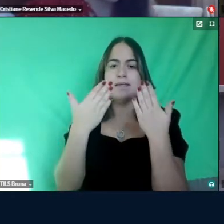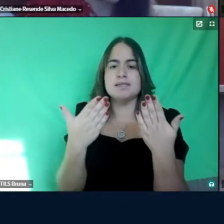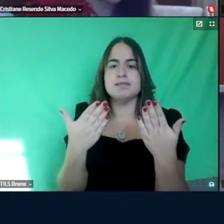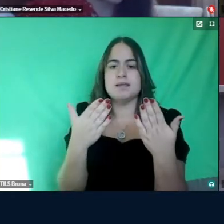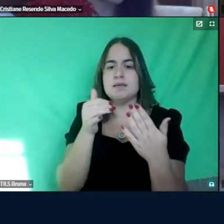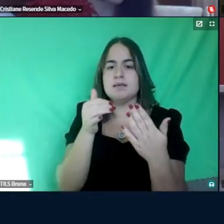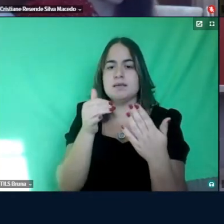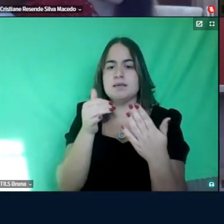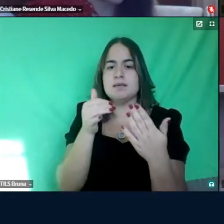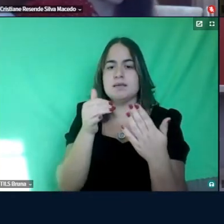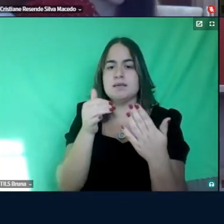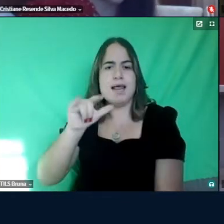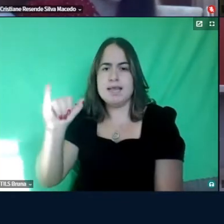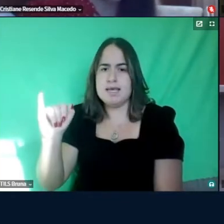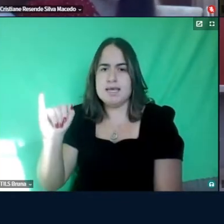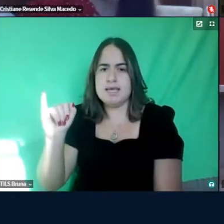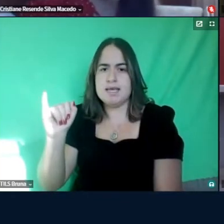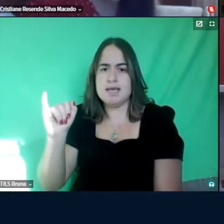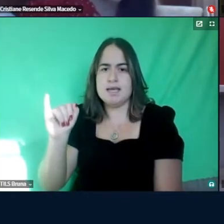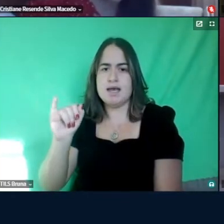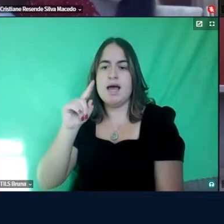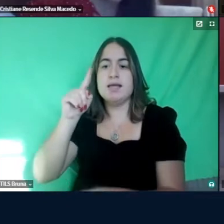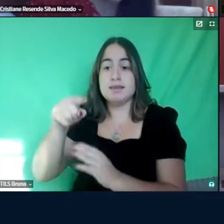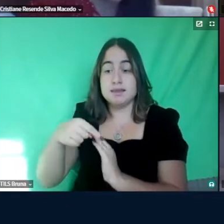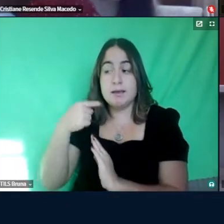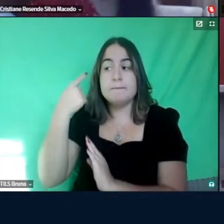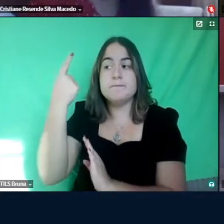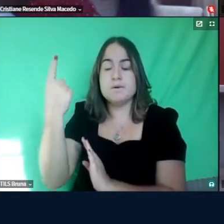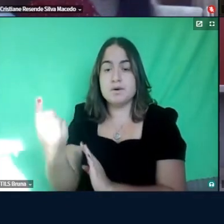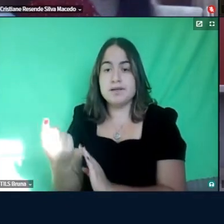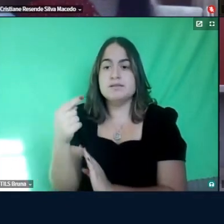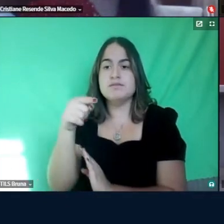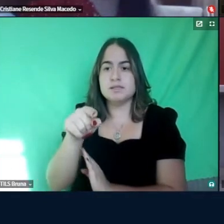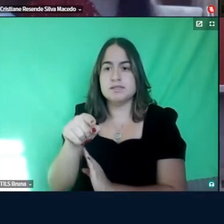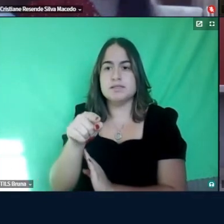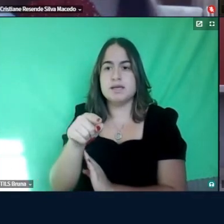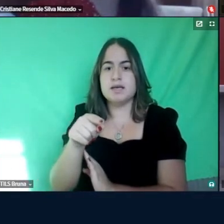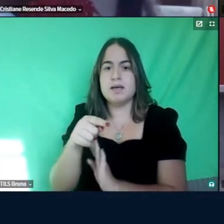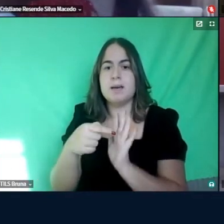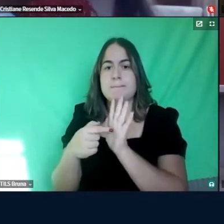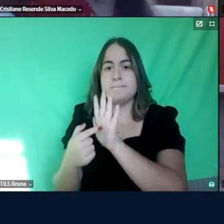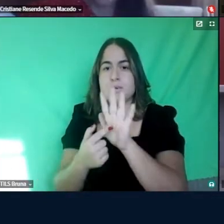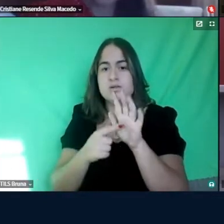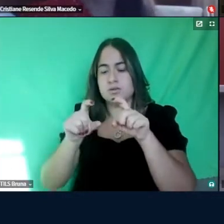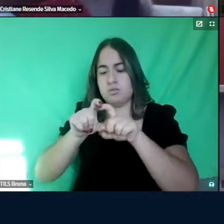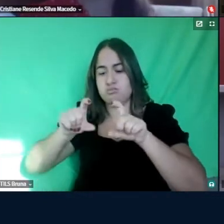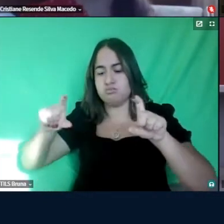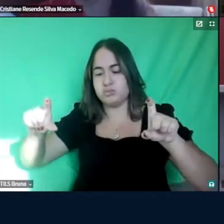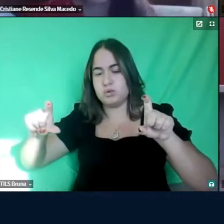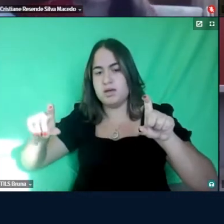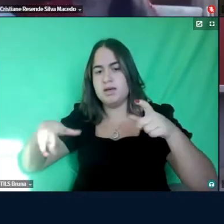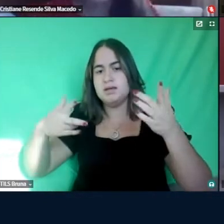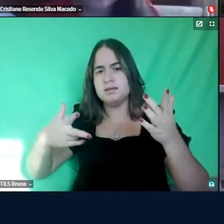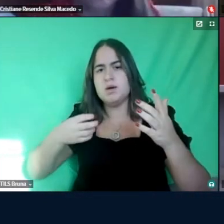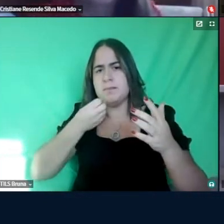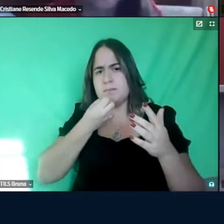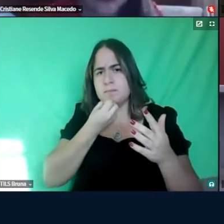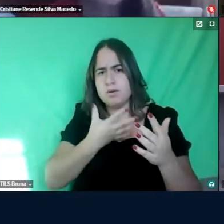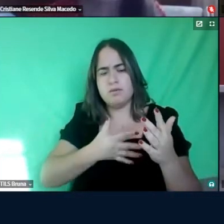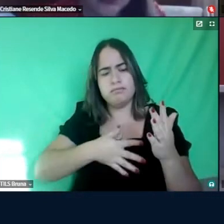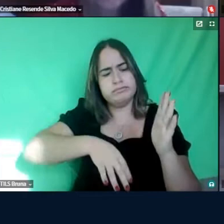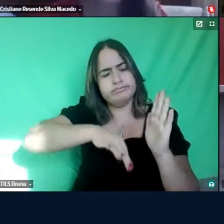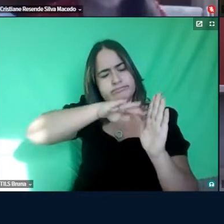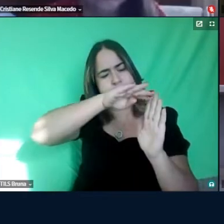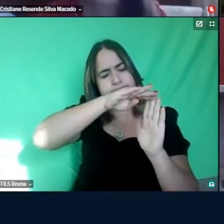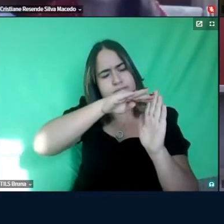usar L e E, né, aí, em alguns momentos, você ainda traz o extenso, então, dá uma passada de pente fino, para, né,